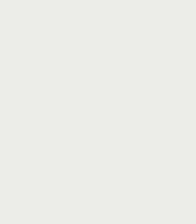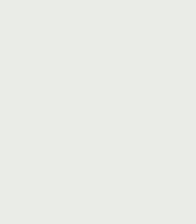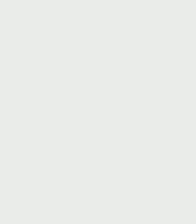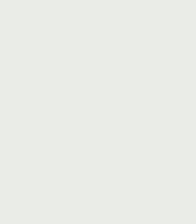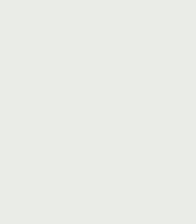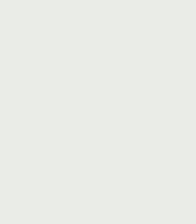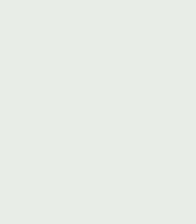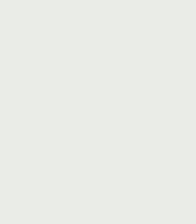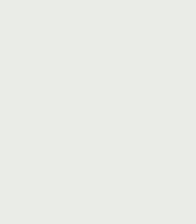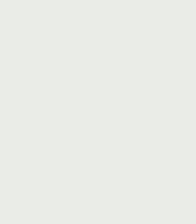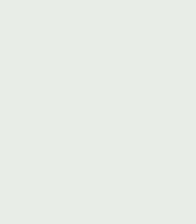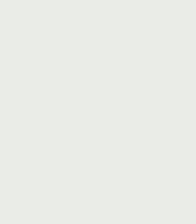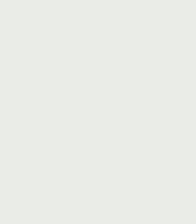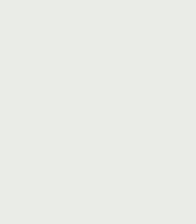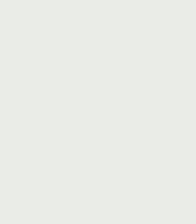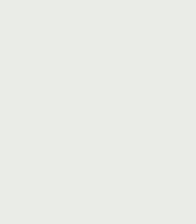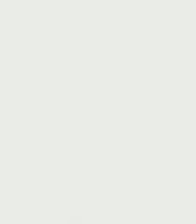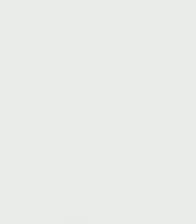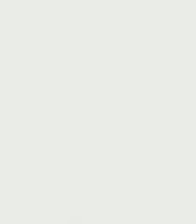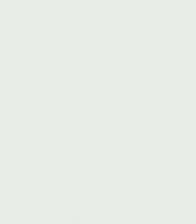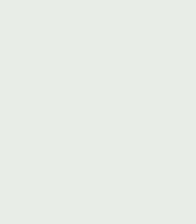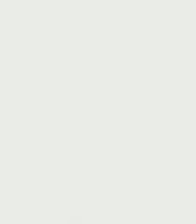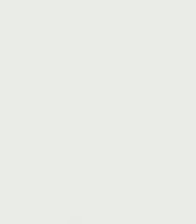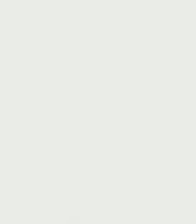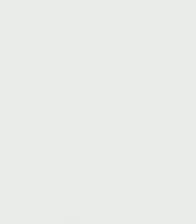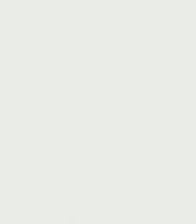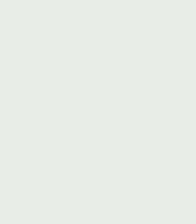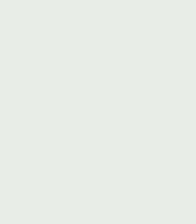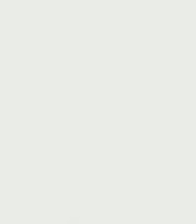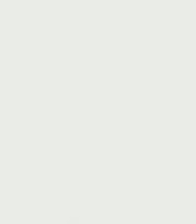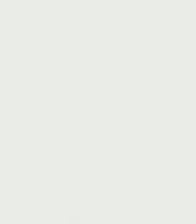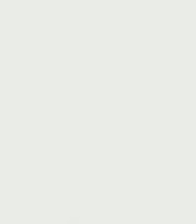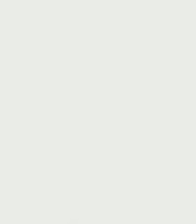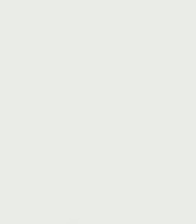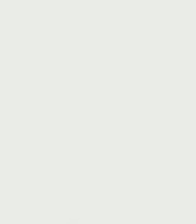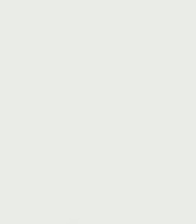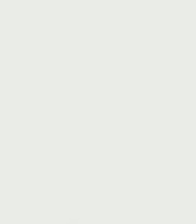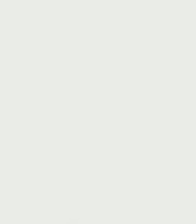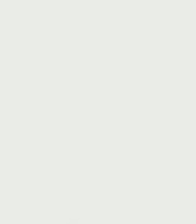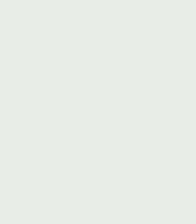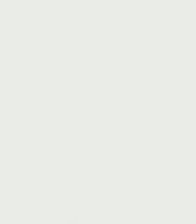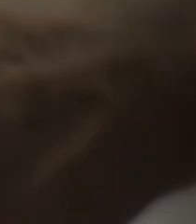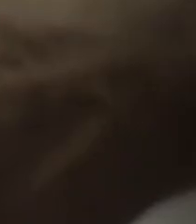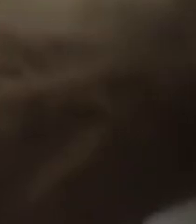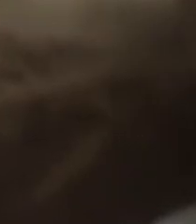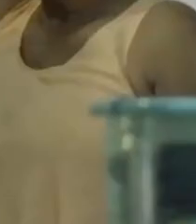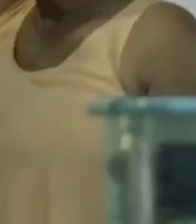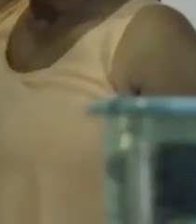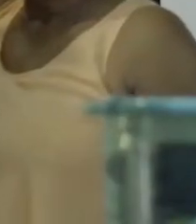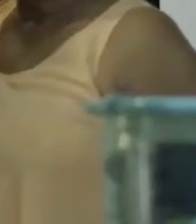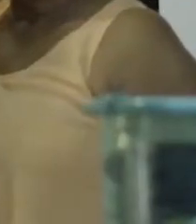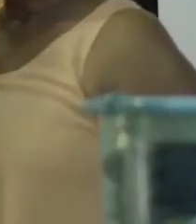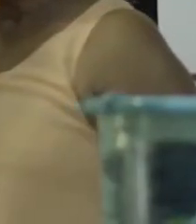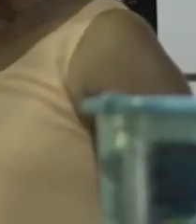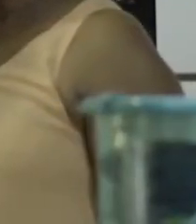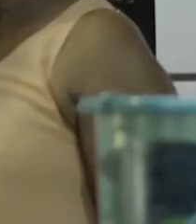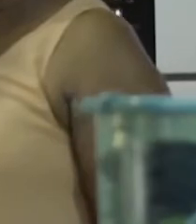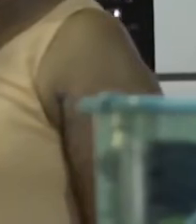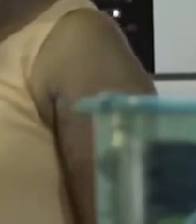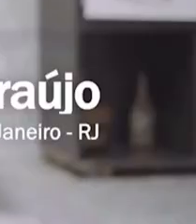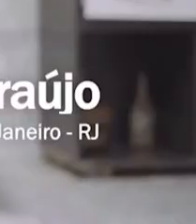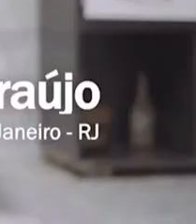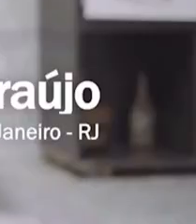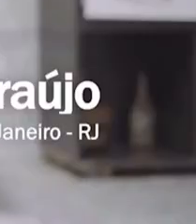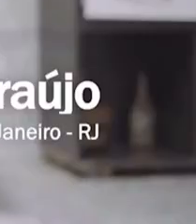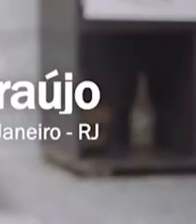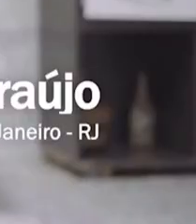regularmente. Secretaria de Estado da Saúde. Sergipe. Governo do Estado. Quando eu fiquei sabendo que estava com